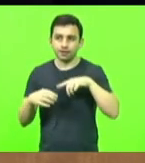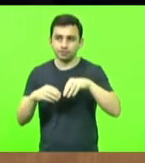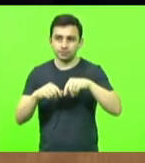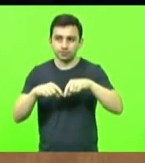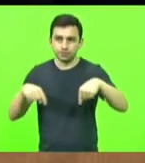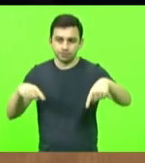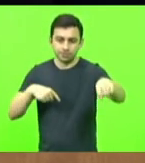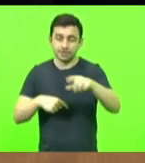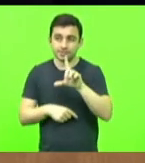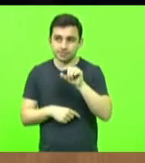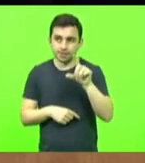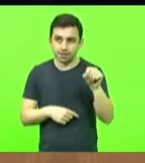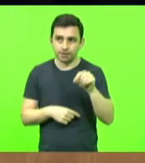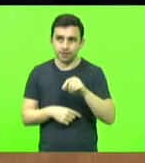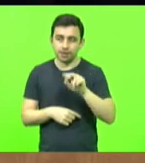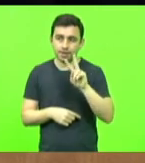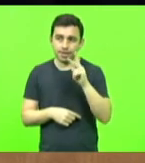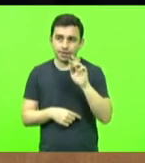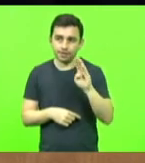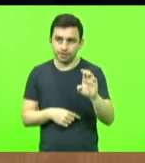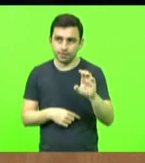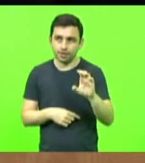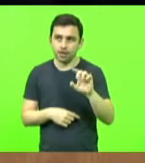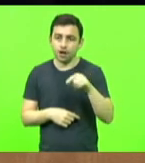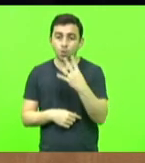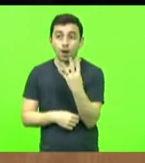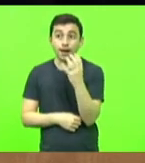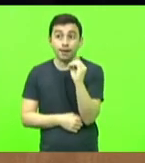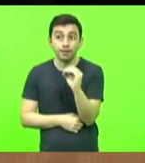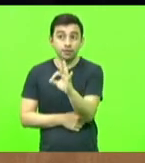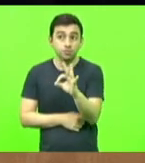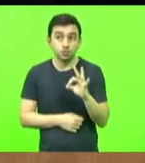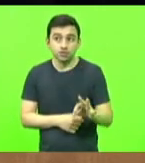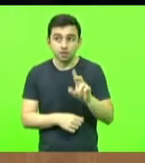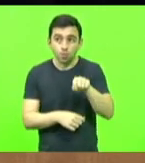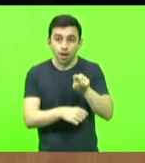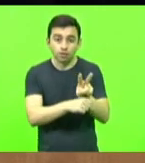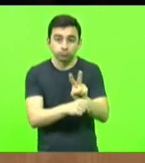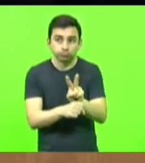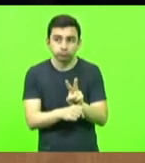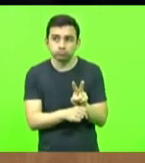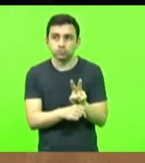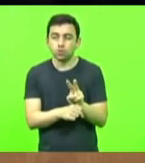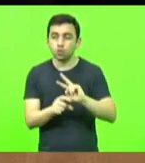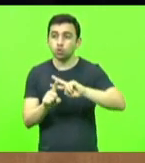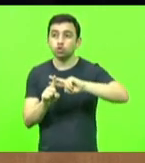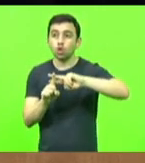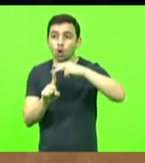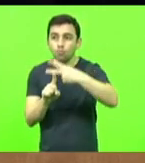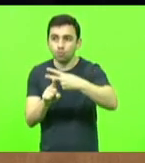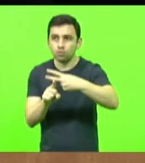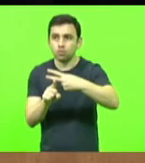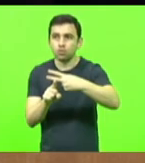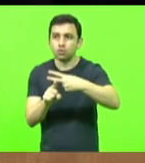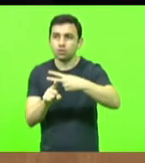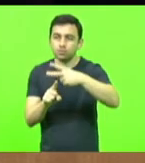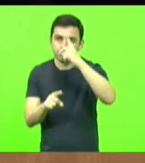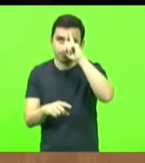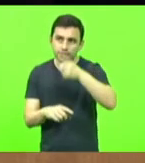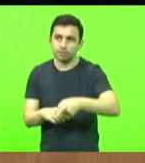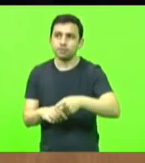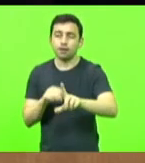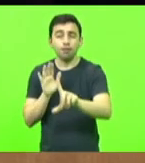100 hectares com 40% de áreas preservadas, o dobro de que determina a